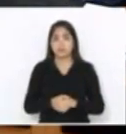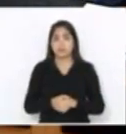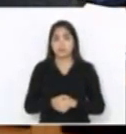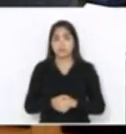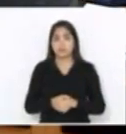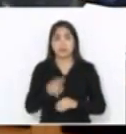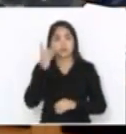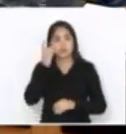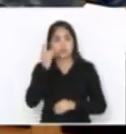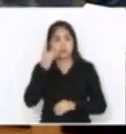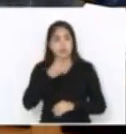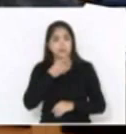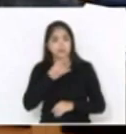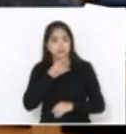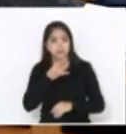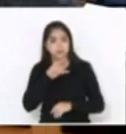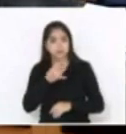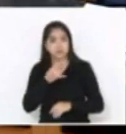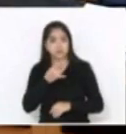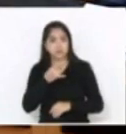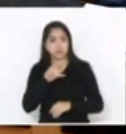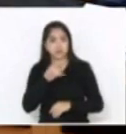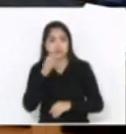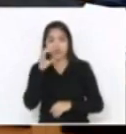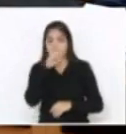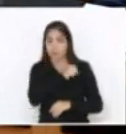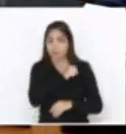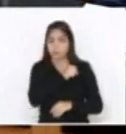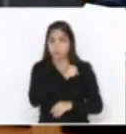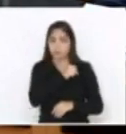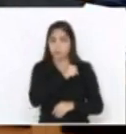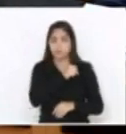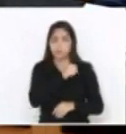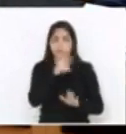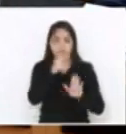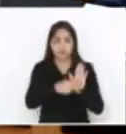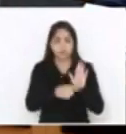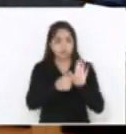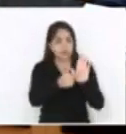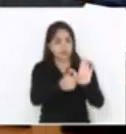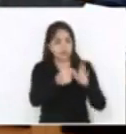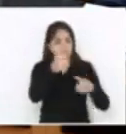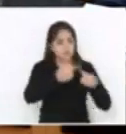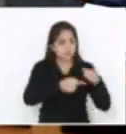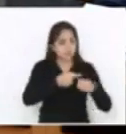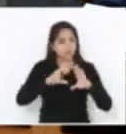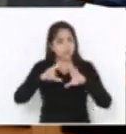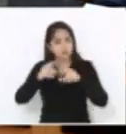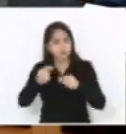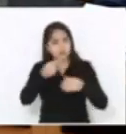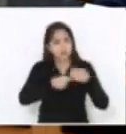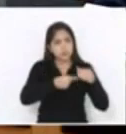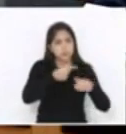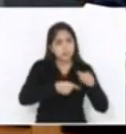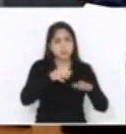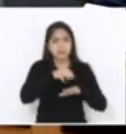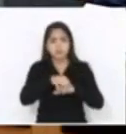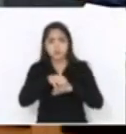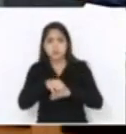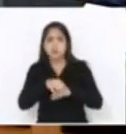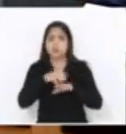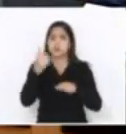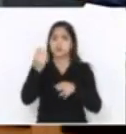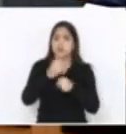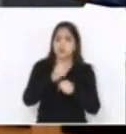é rápido. Chegou aprovado, ele já apresentou a emenda. Foi aprovado na Comissão de Justiça, foi para finanças, foi para o transporte, voltou para a Justiça,